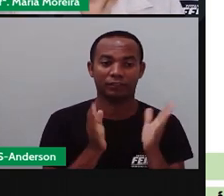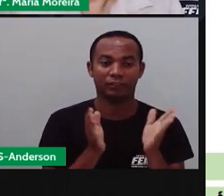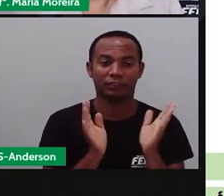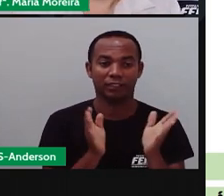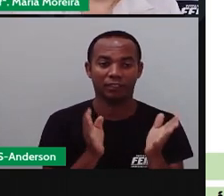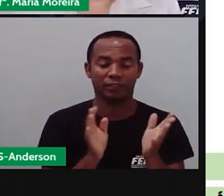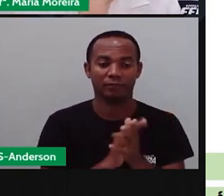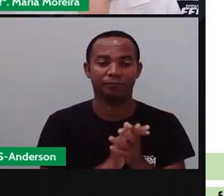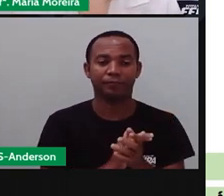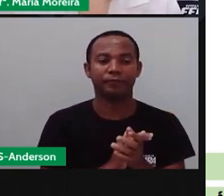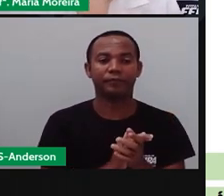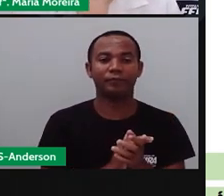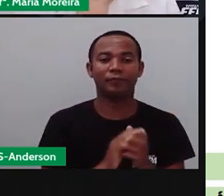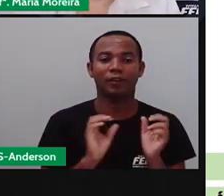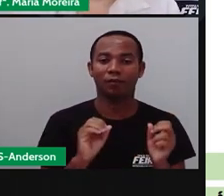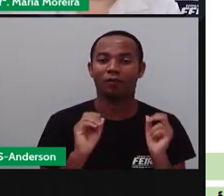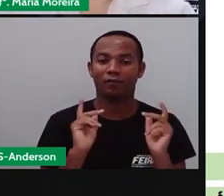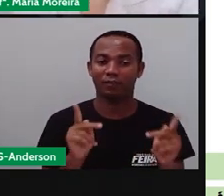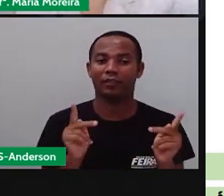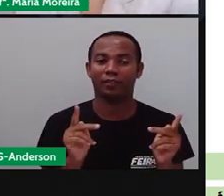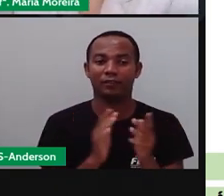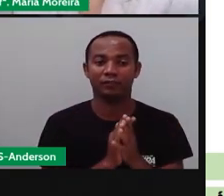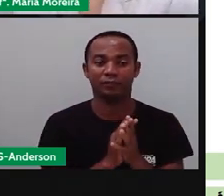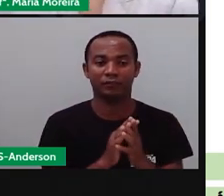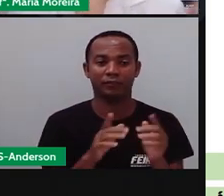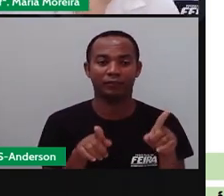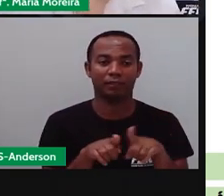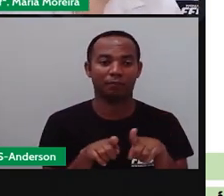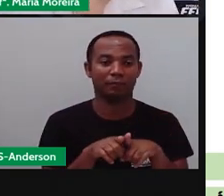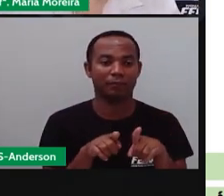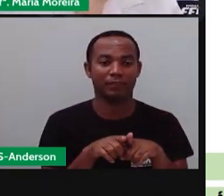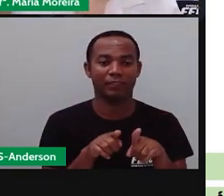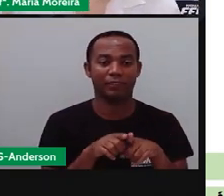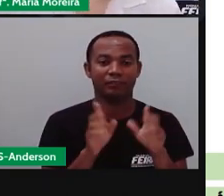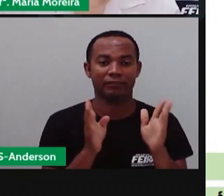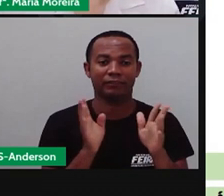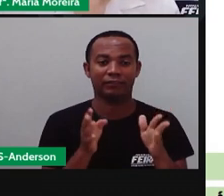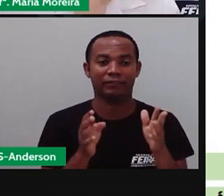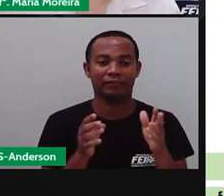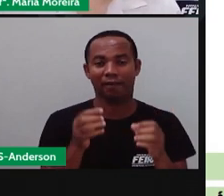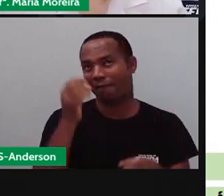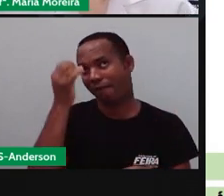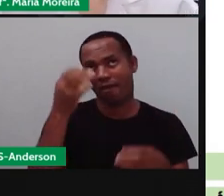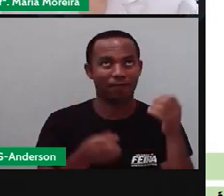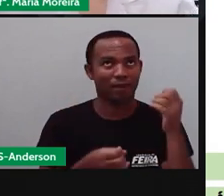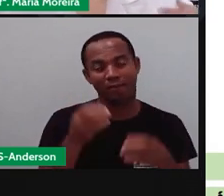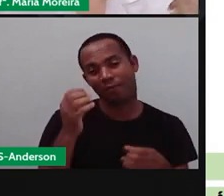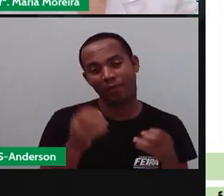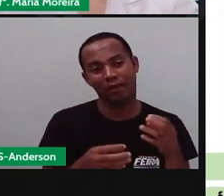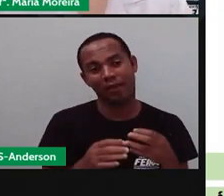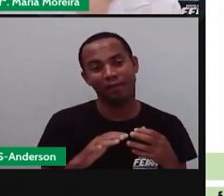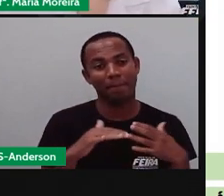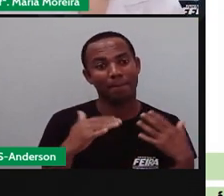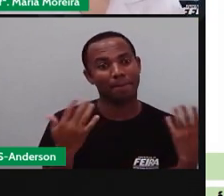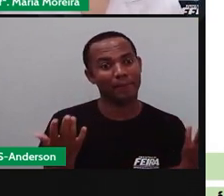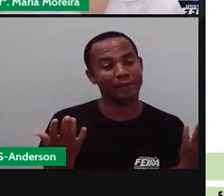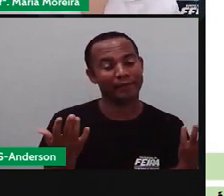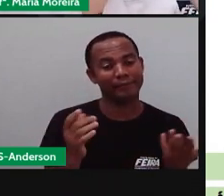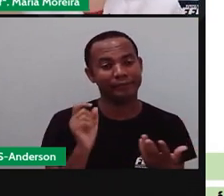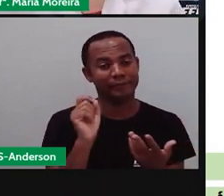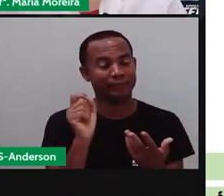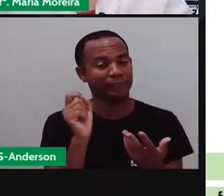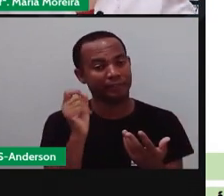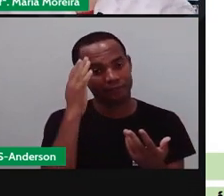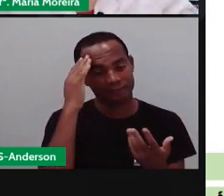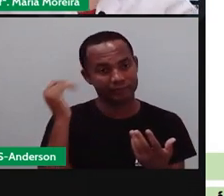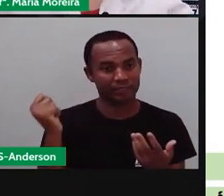aquele like aqui para a gente, já colocaram o comentário de vocês aqui, coloquem o comentário, quem sabe assim, né,